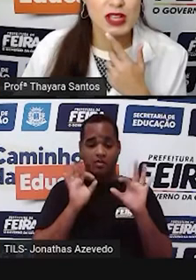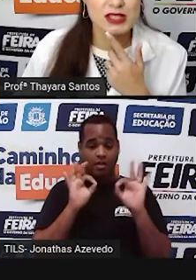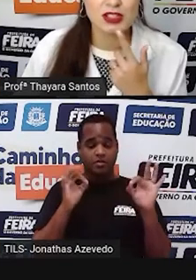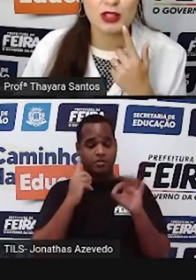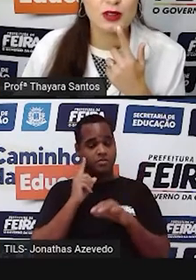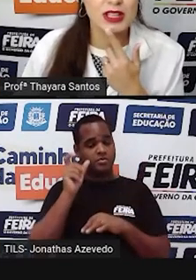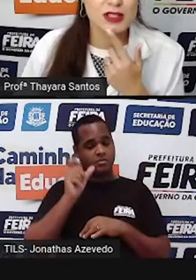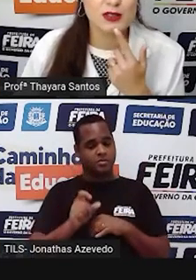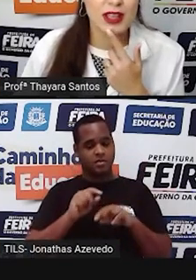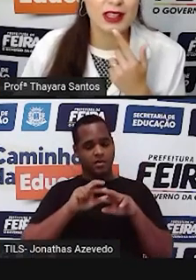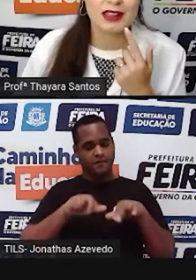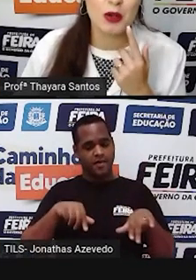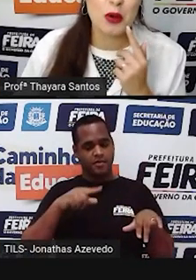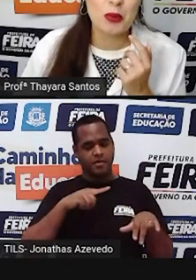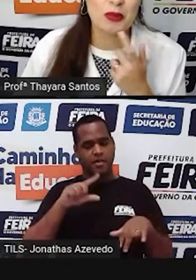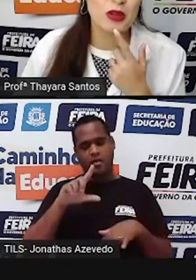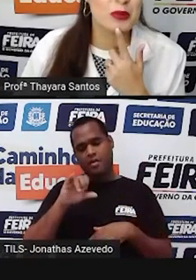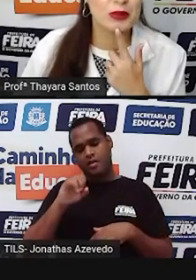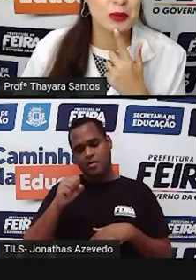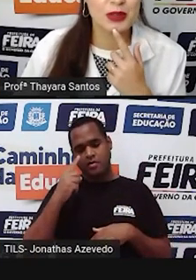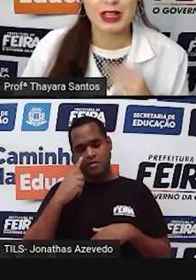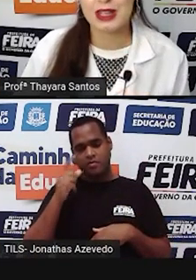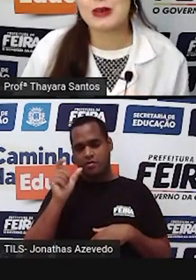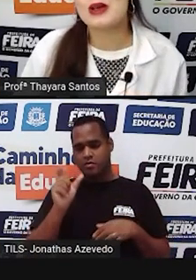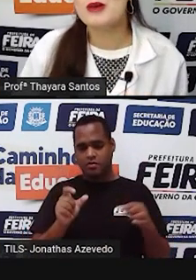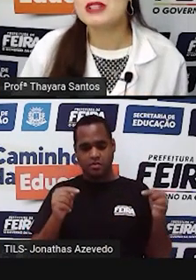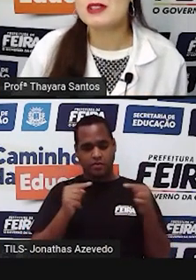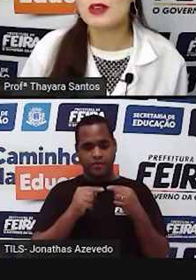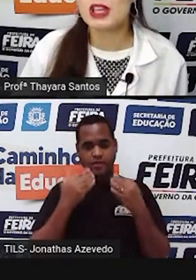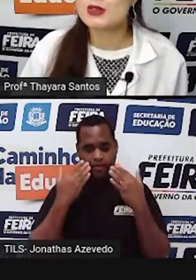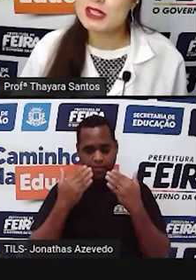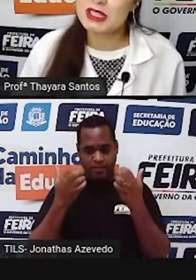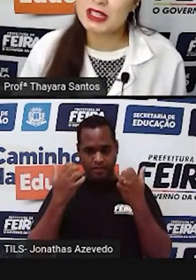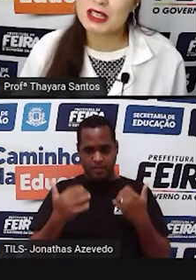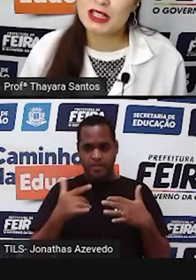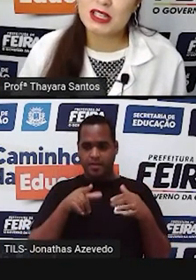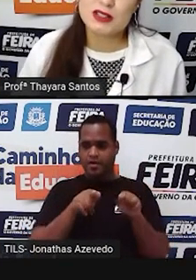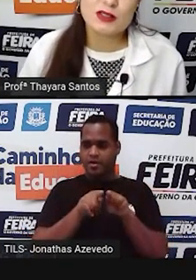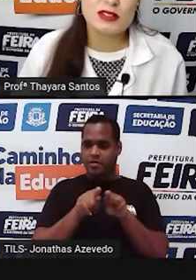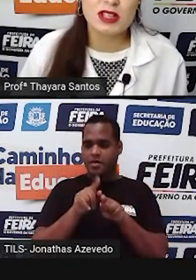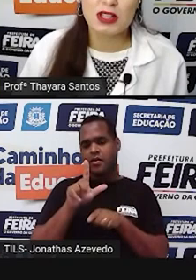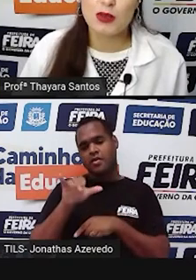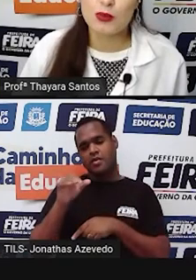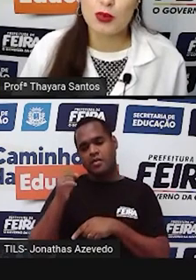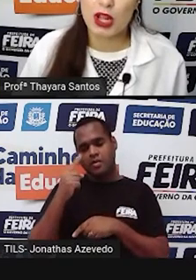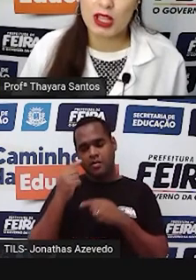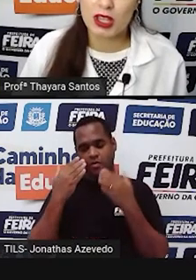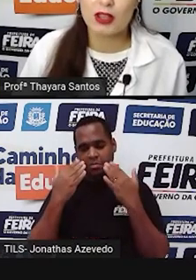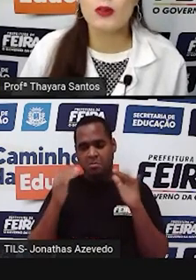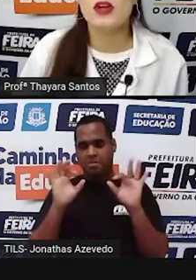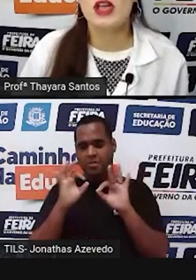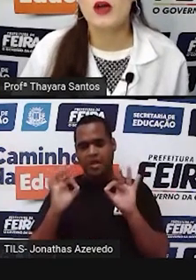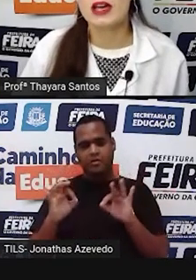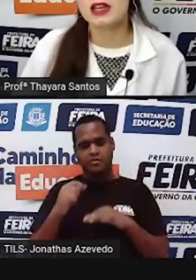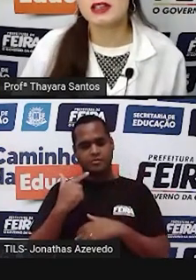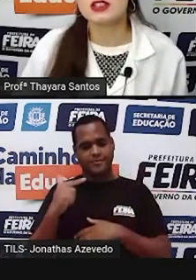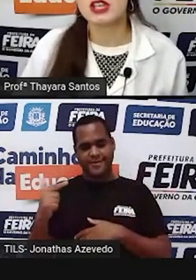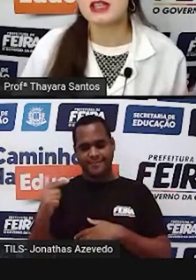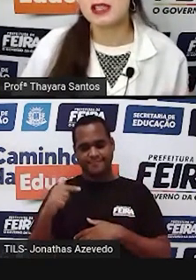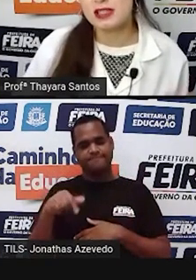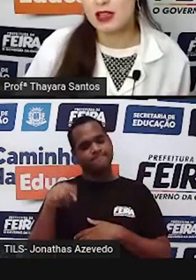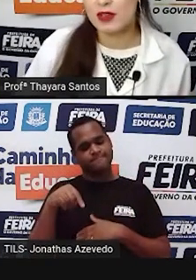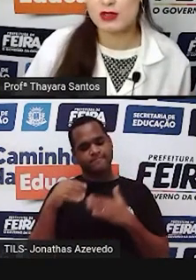queixo desse jeito liso, né? Não como o meu, que o tem um buraquinho, mas ter o queixo assim, liso, sem nenhum buraquinho, é uma